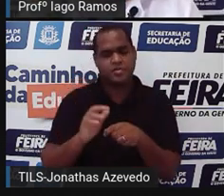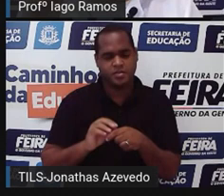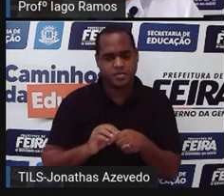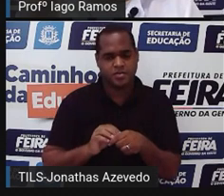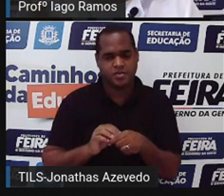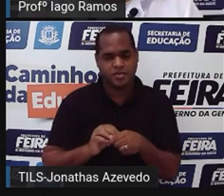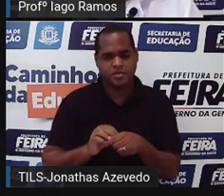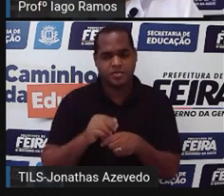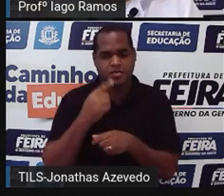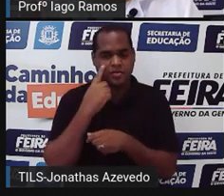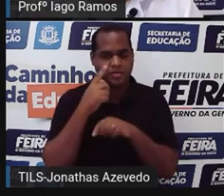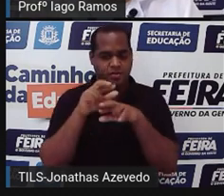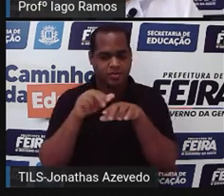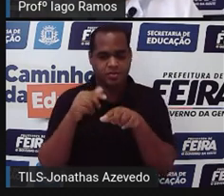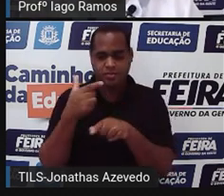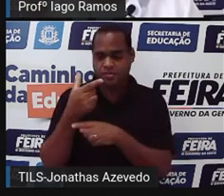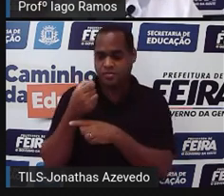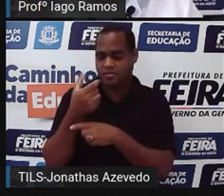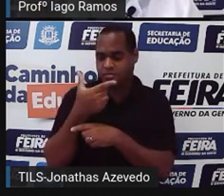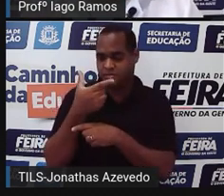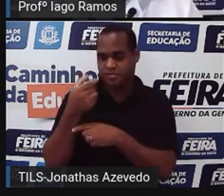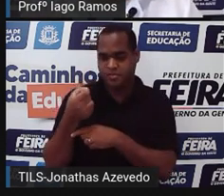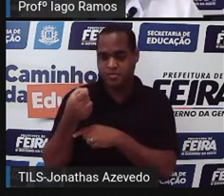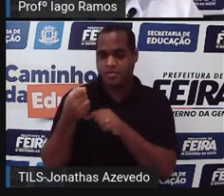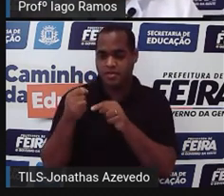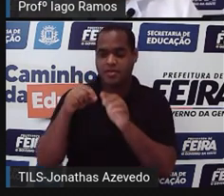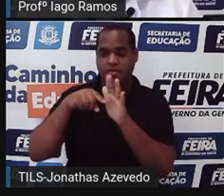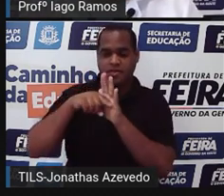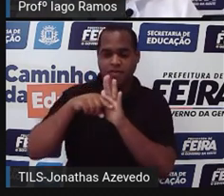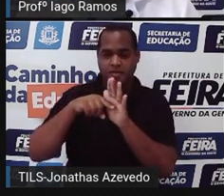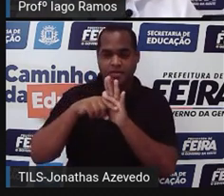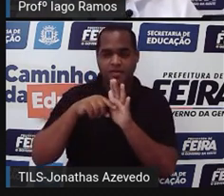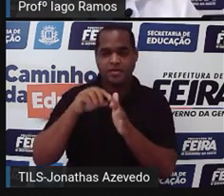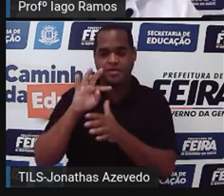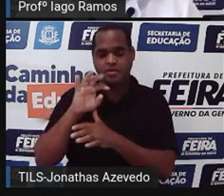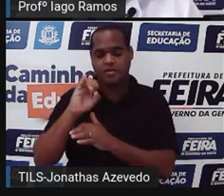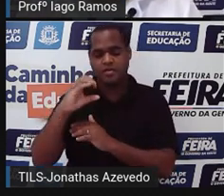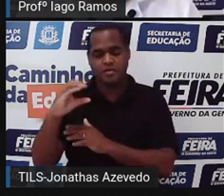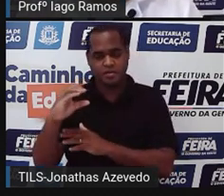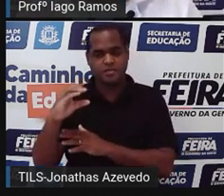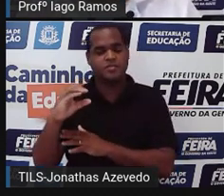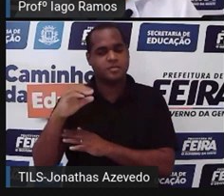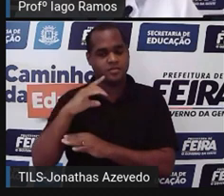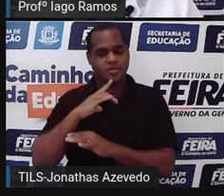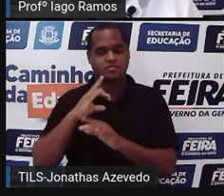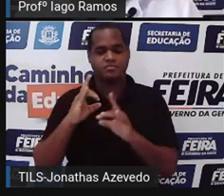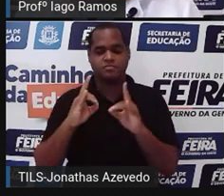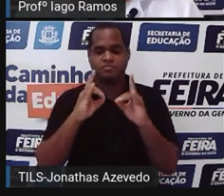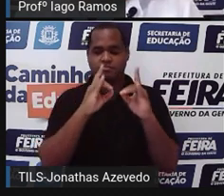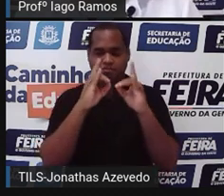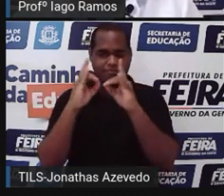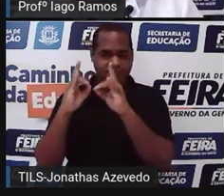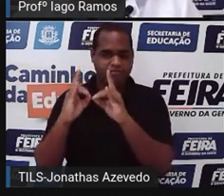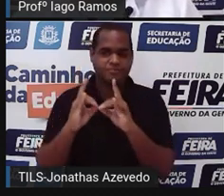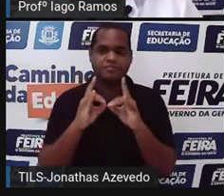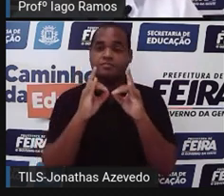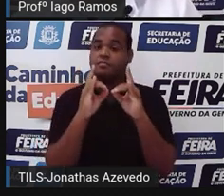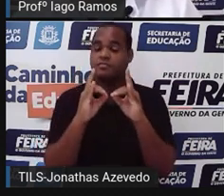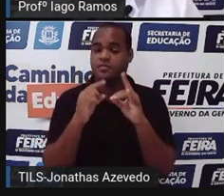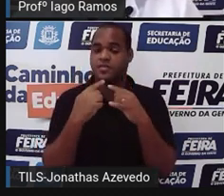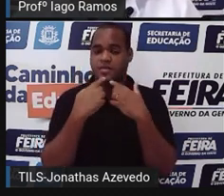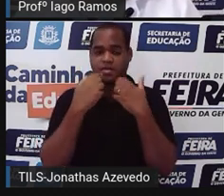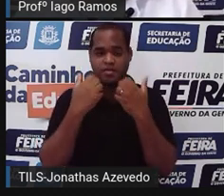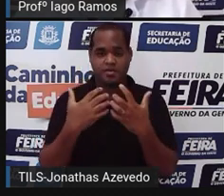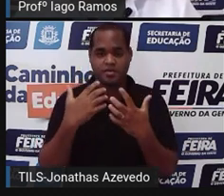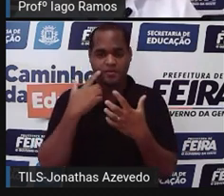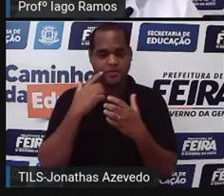fala que a edição de 2020 da pesquisa TIC Domicílios indica o aumento do uso de